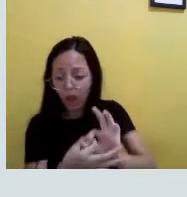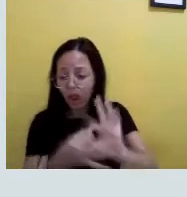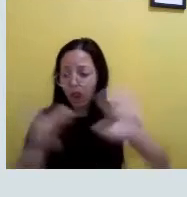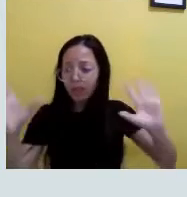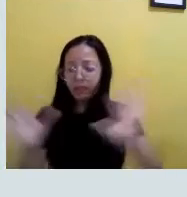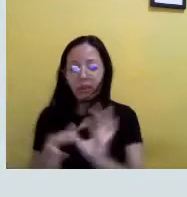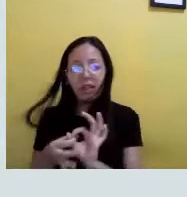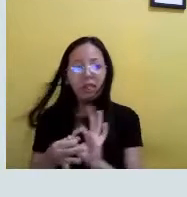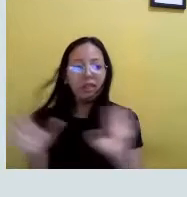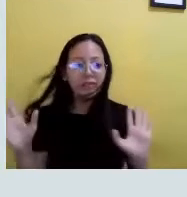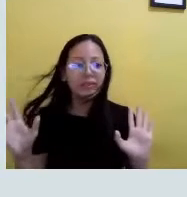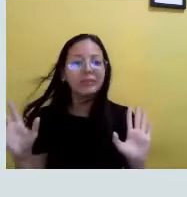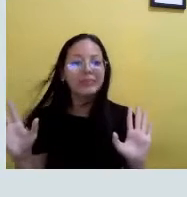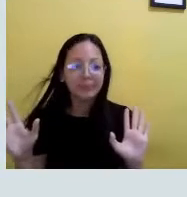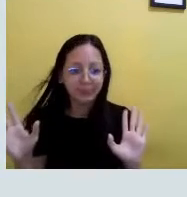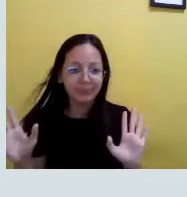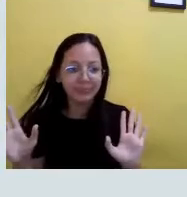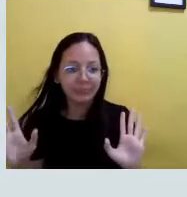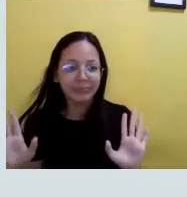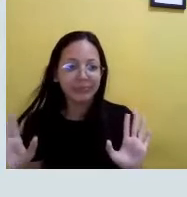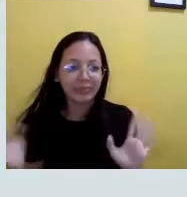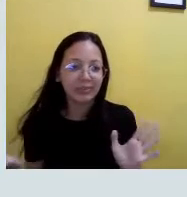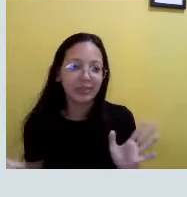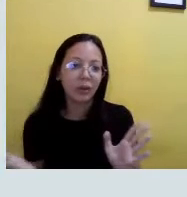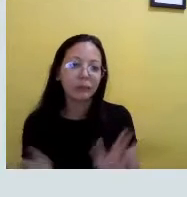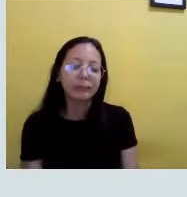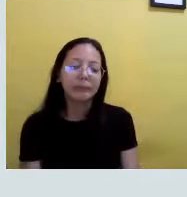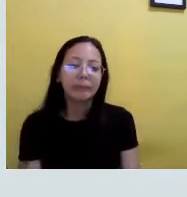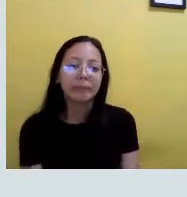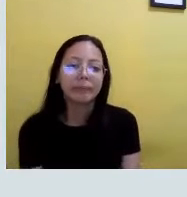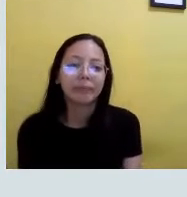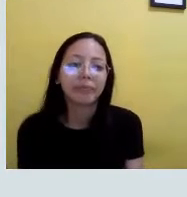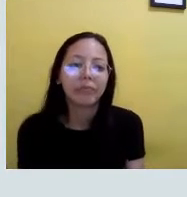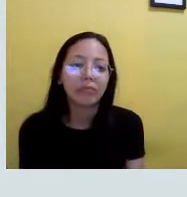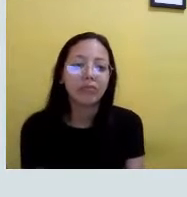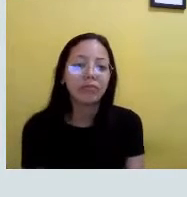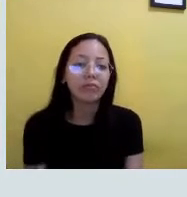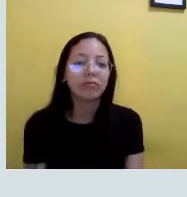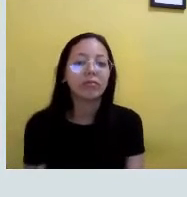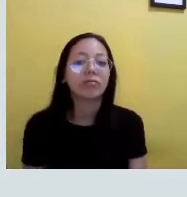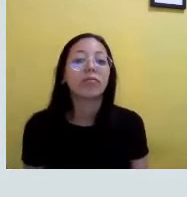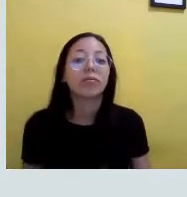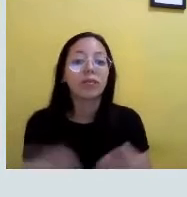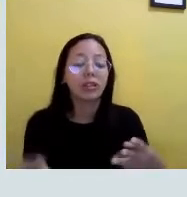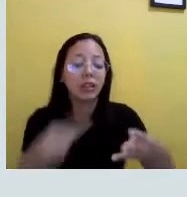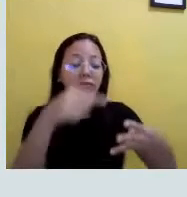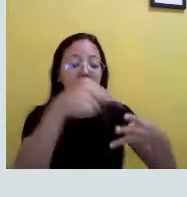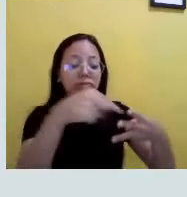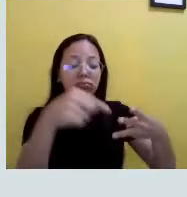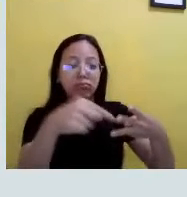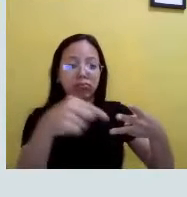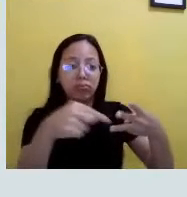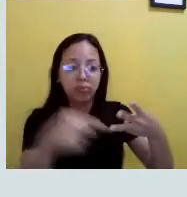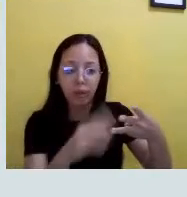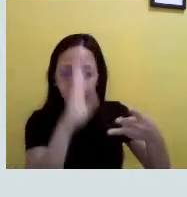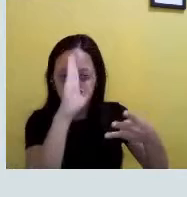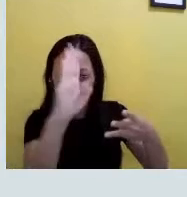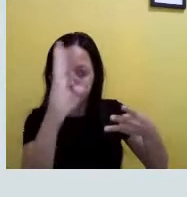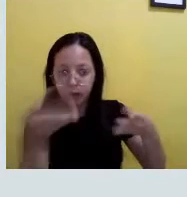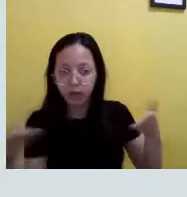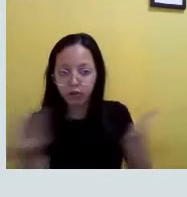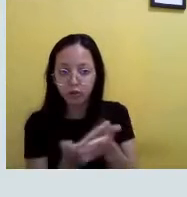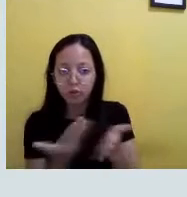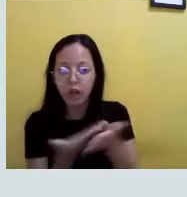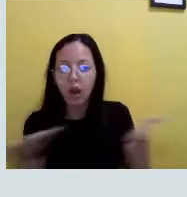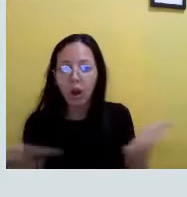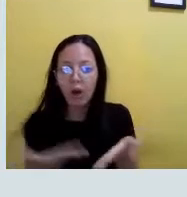elas não... Seja mais difícil a separação delas, tá? E a gente tem os três tipos principais que a gente vai trabalhar agora, porque eles